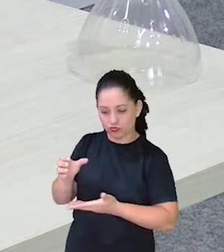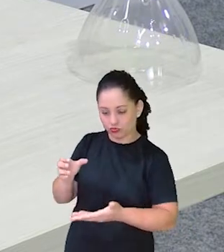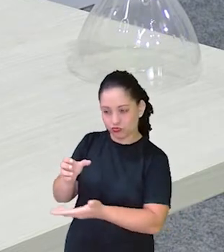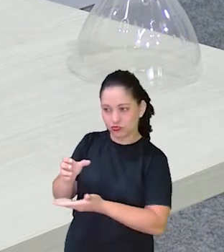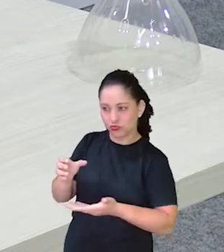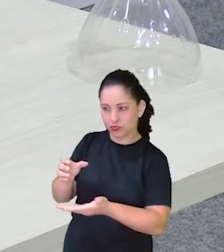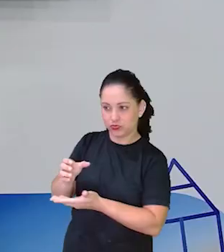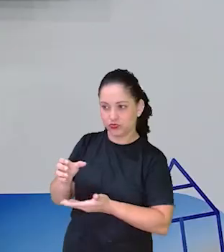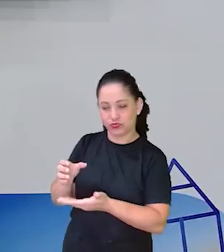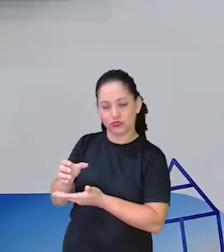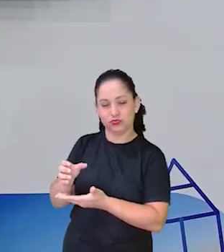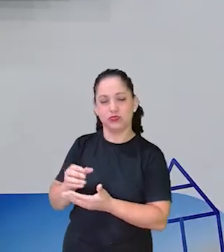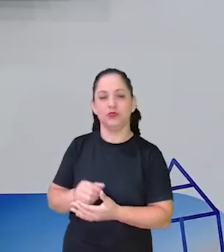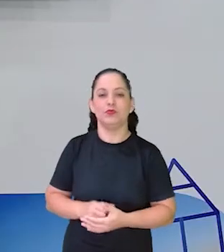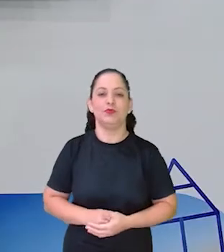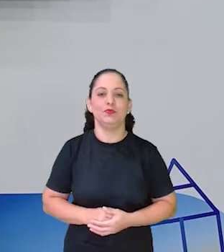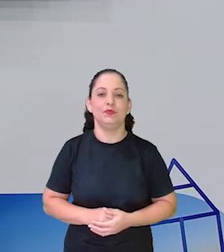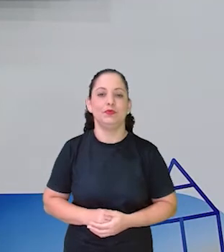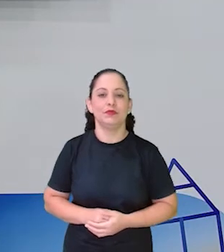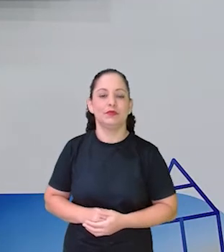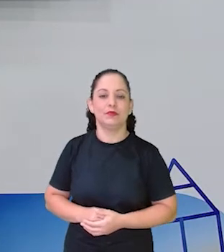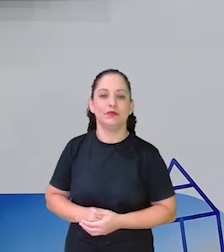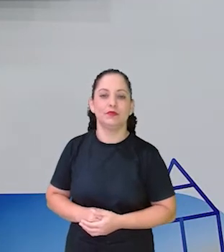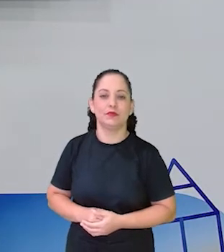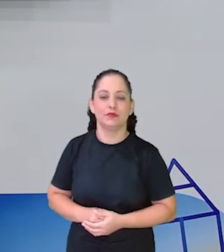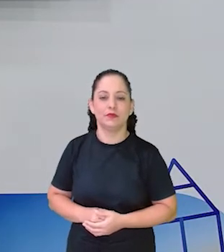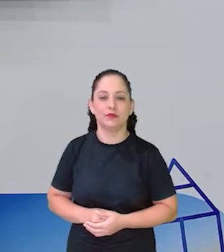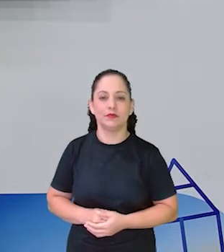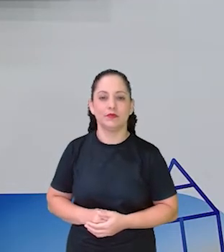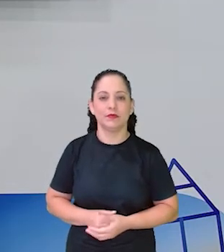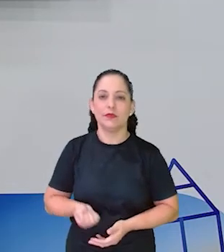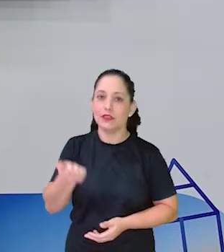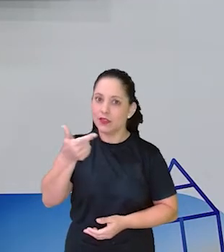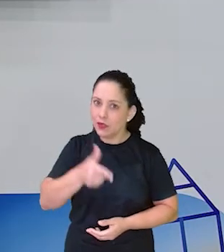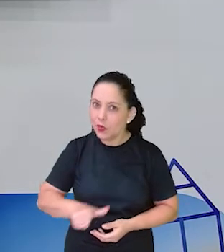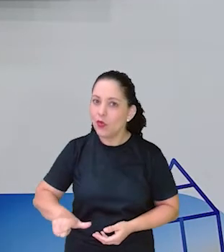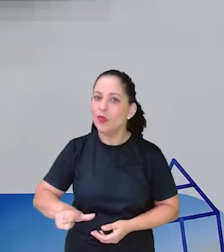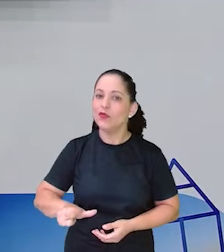Parei Aqui mais um